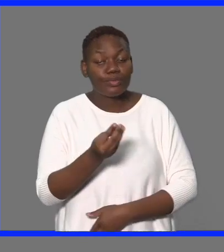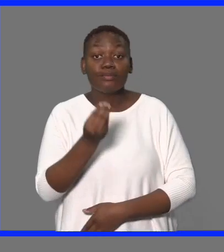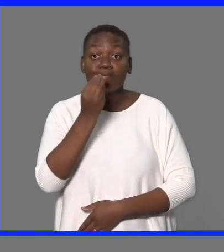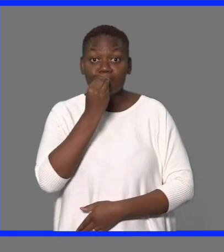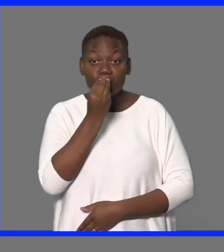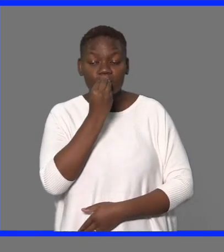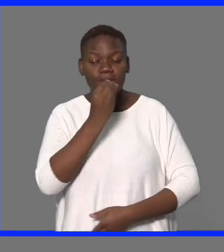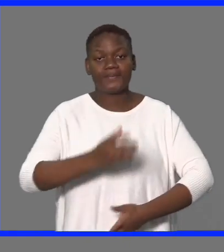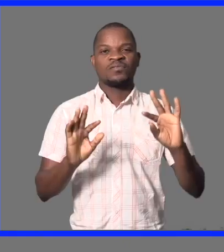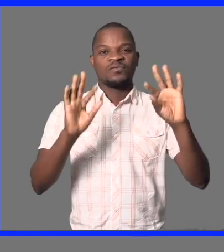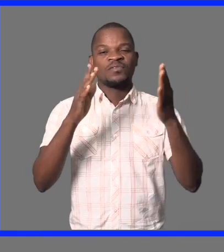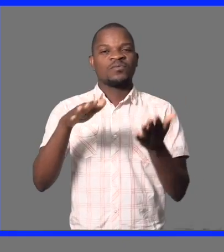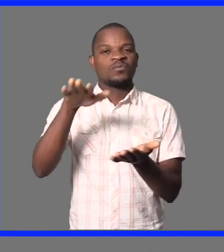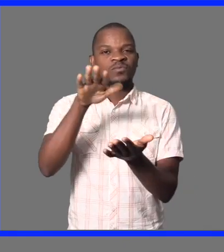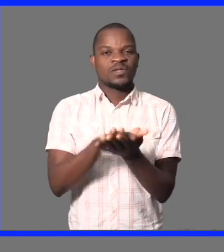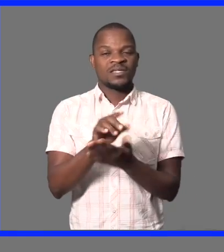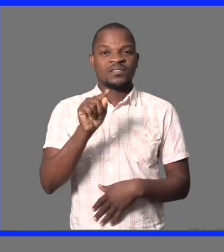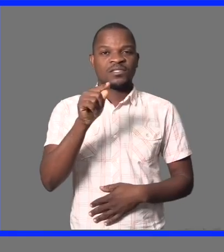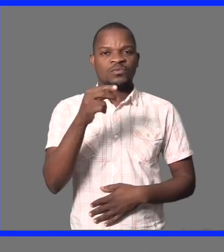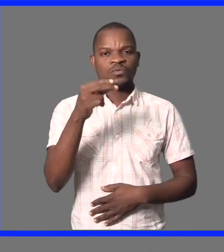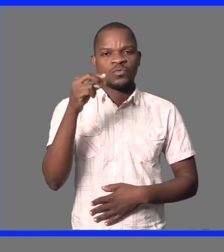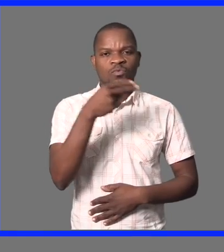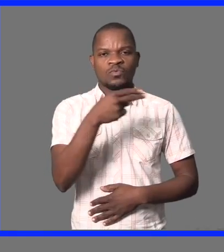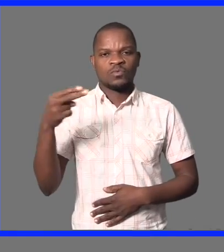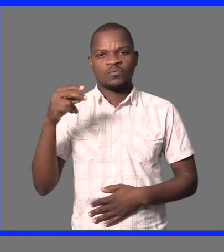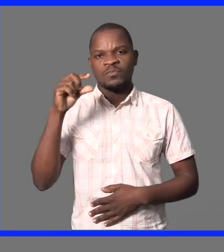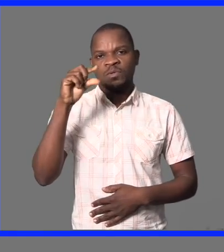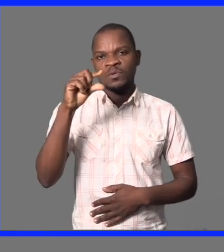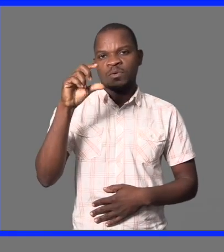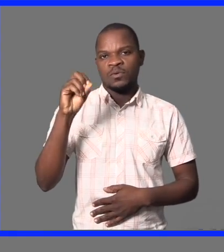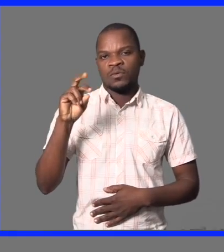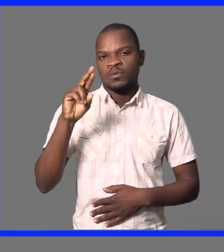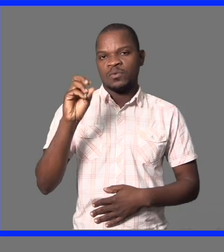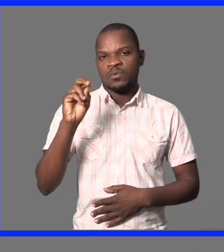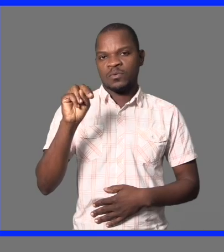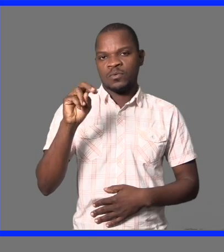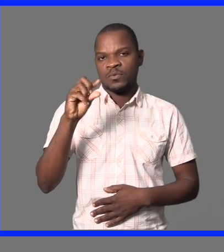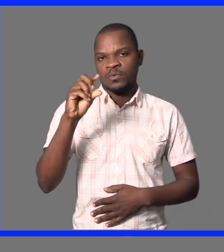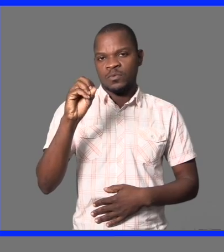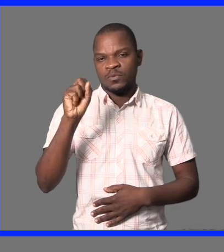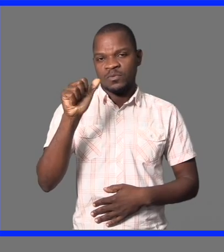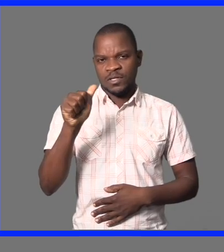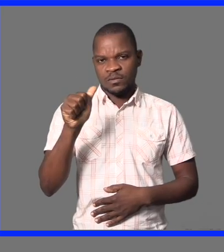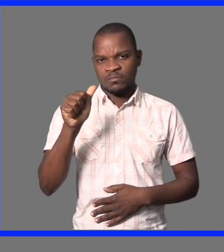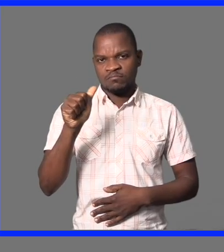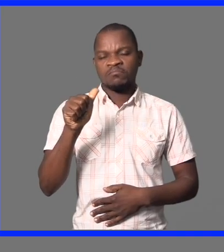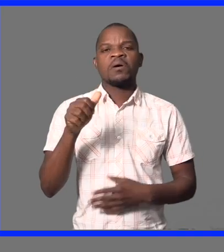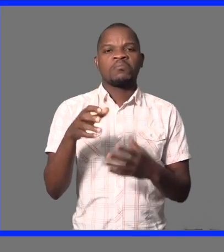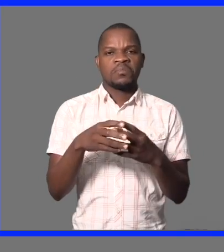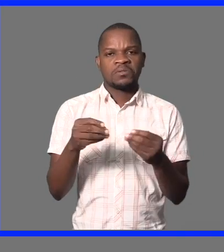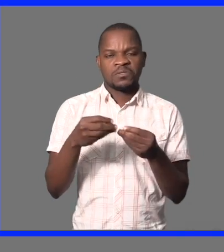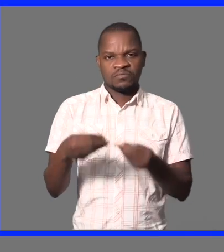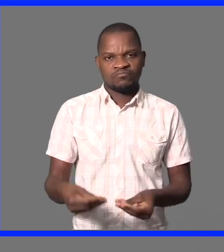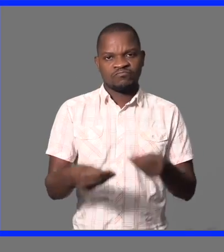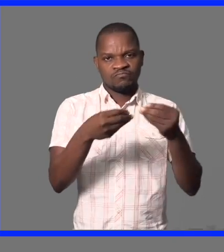Sofala. Em nome da nossa população de Gorongosa, em especial aqui da Liberdade de Congo, quando a entrega está